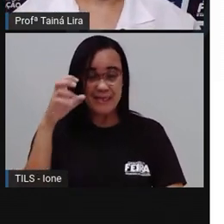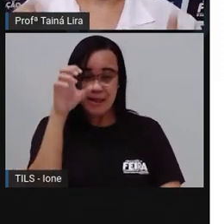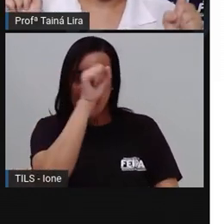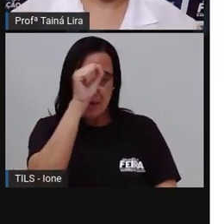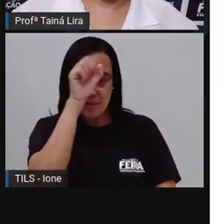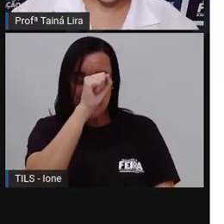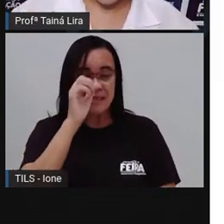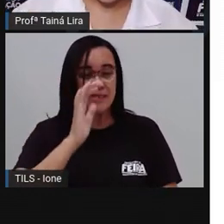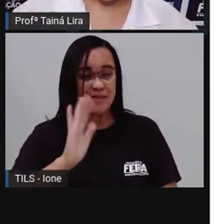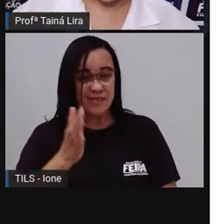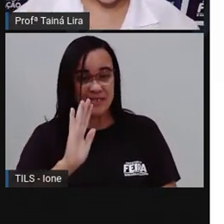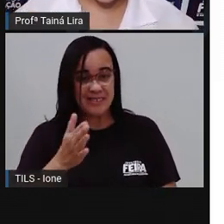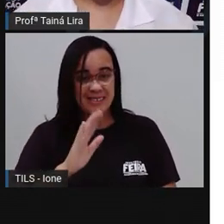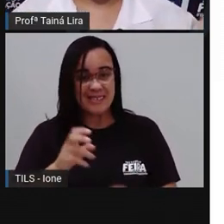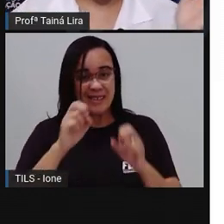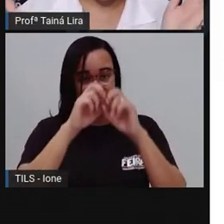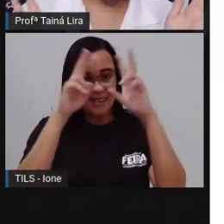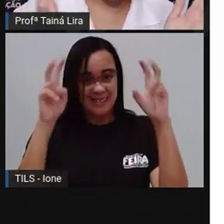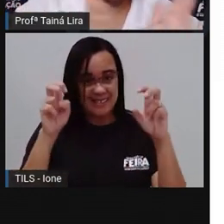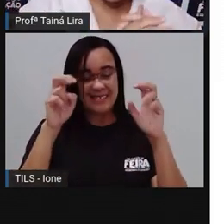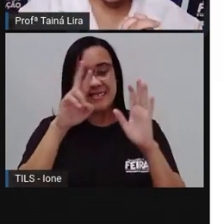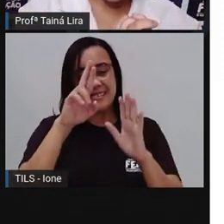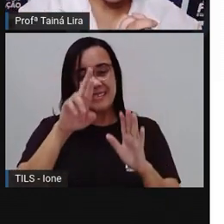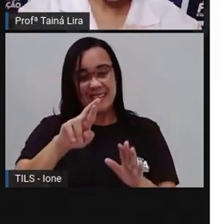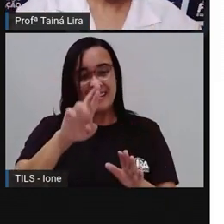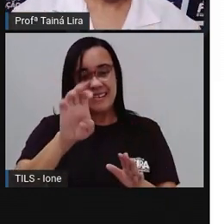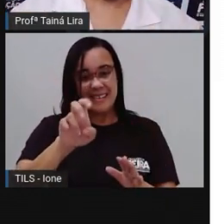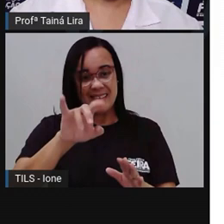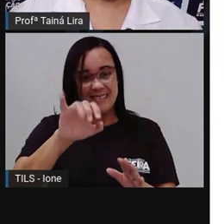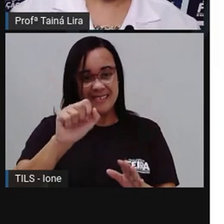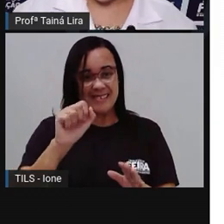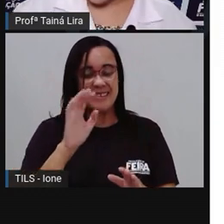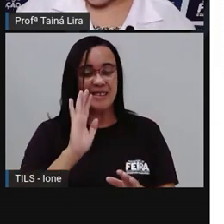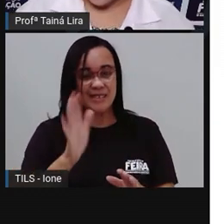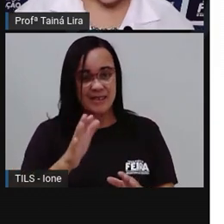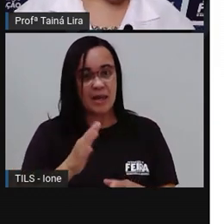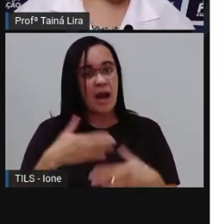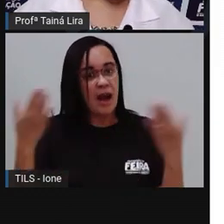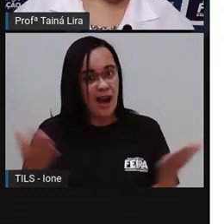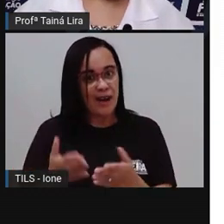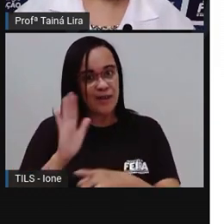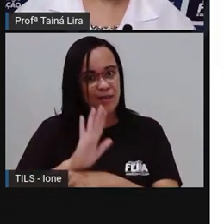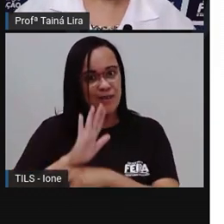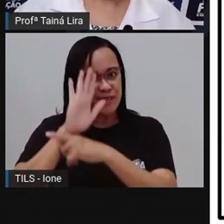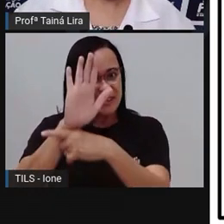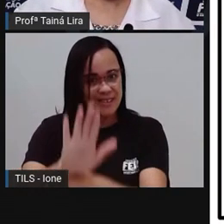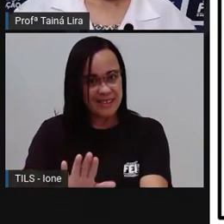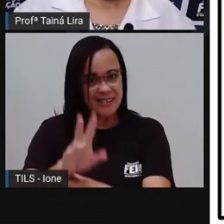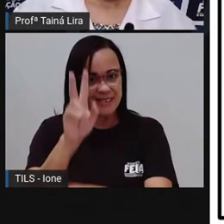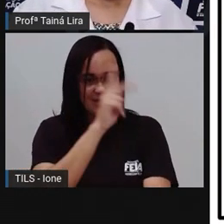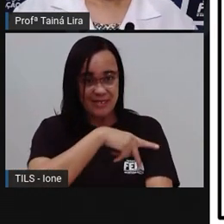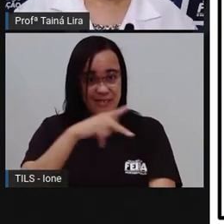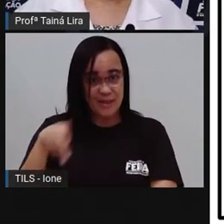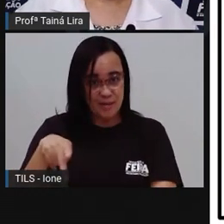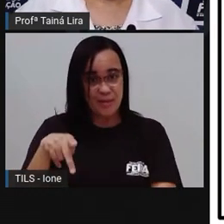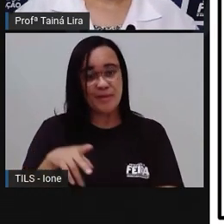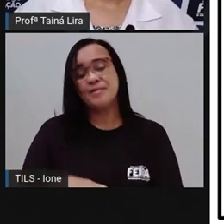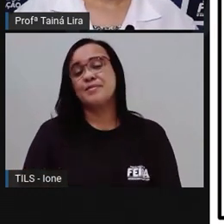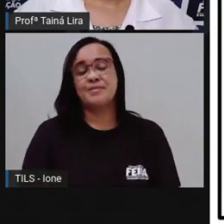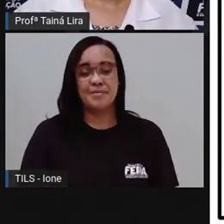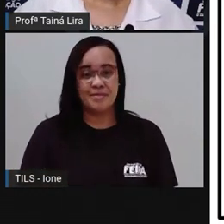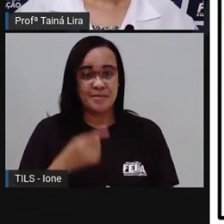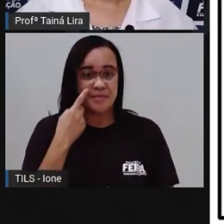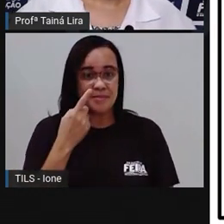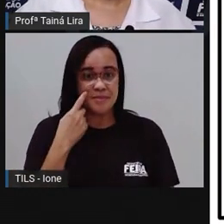é que escreve uma receita culinária, não é verdade? Então, vamos lá. Ajuda a Proteiná aí, certo? Olha lá.